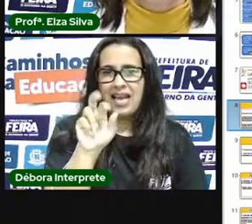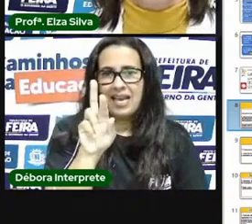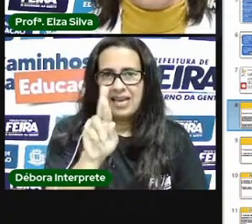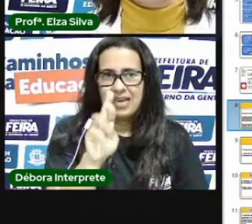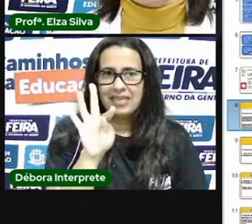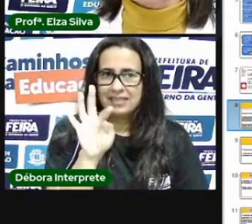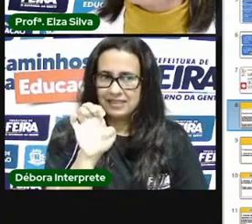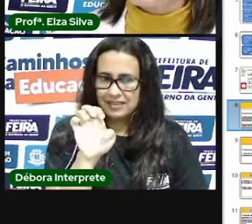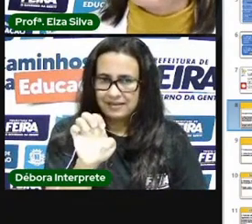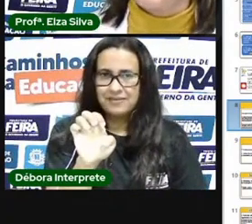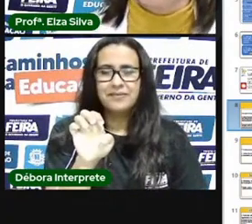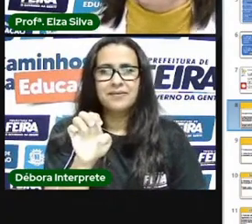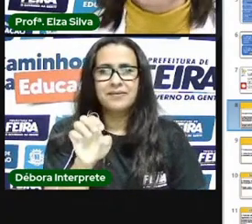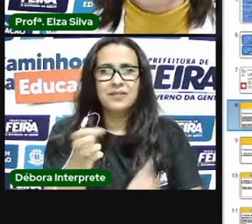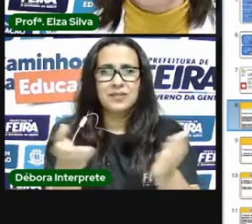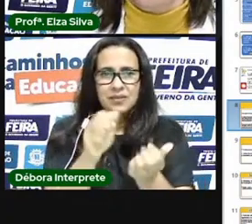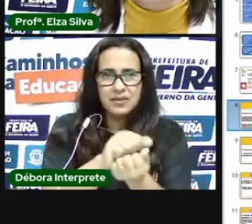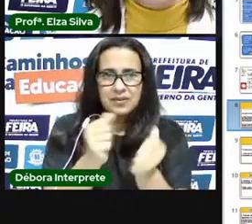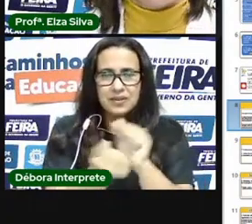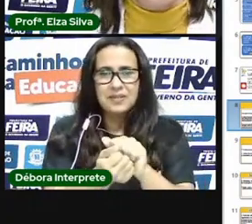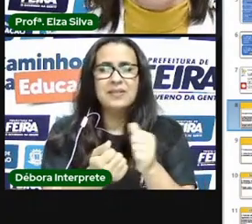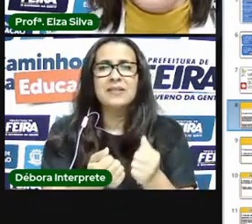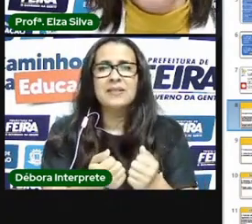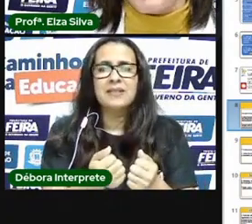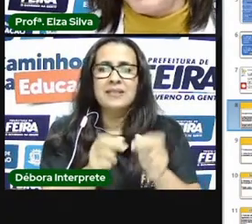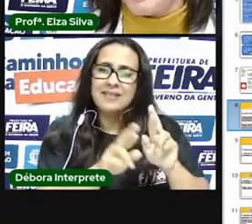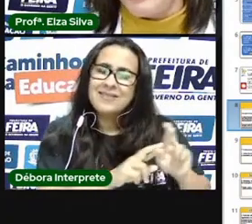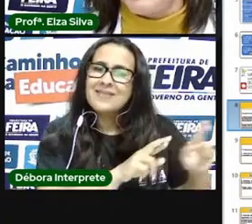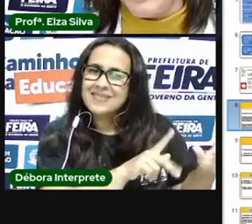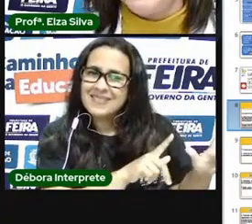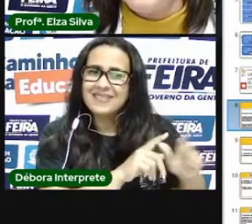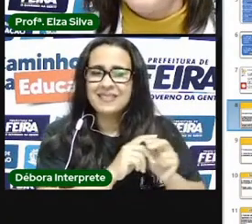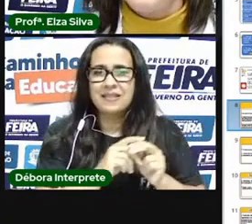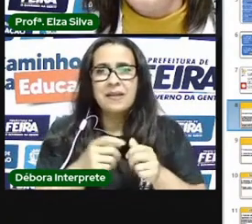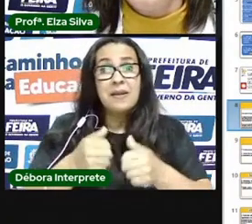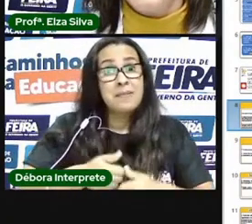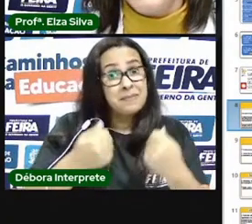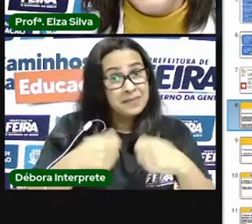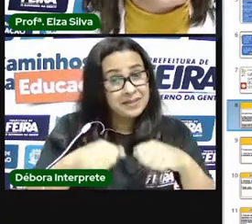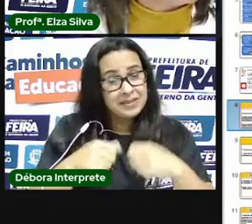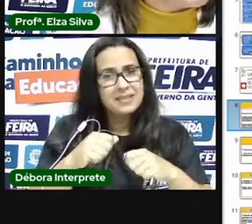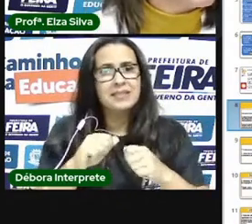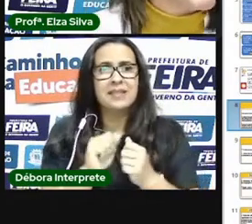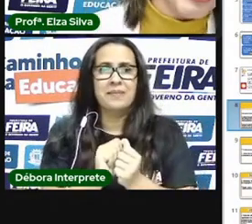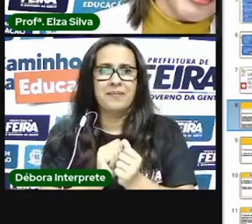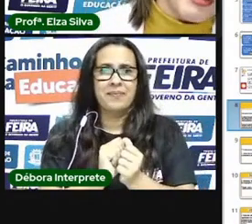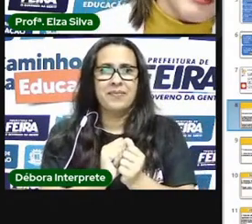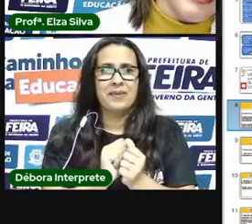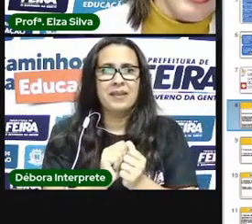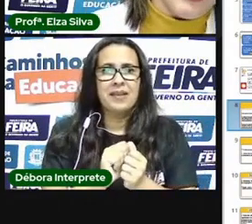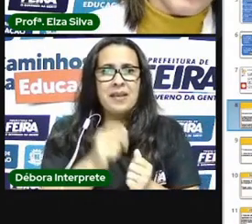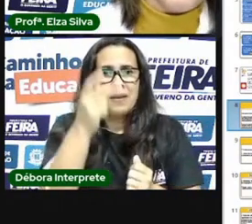preciso que haja artista, observador e a própria obra de arte, é claro, não é? E quem é o artista?